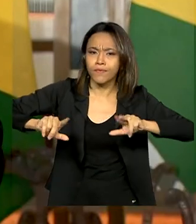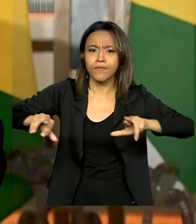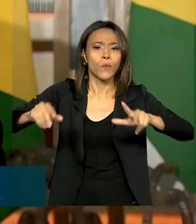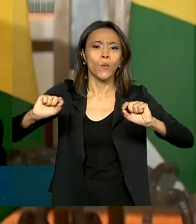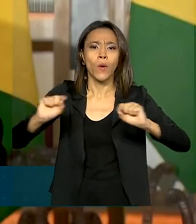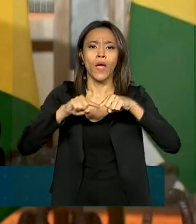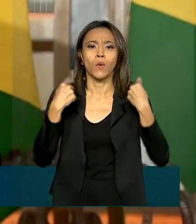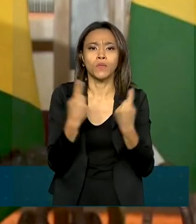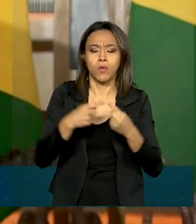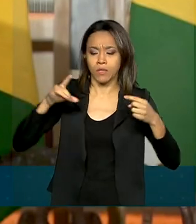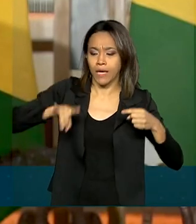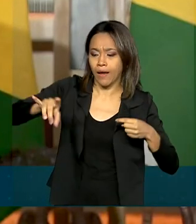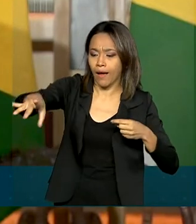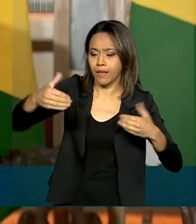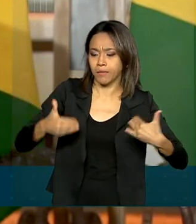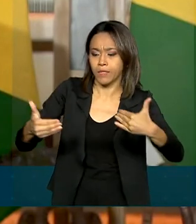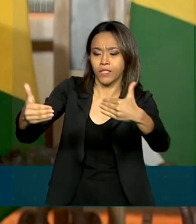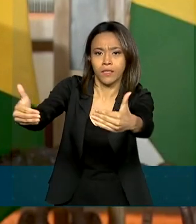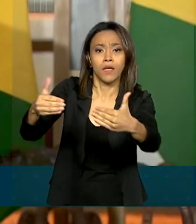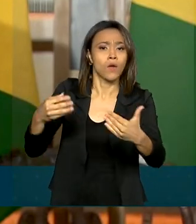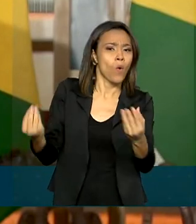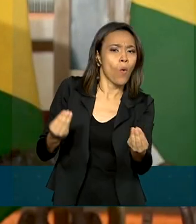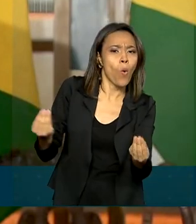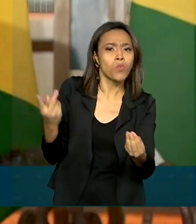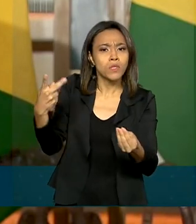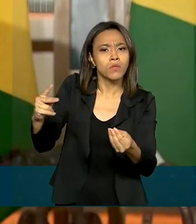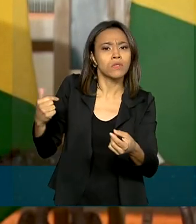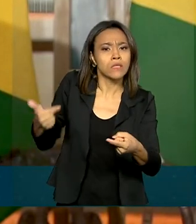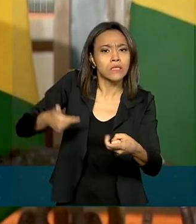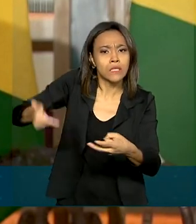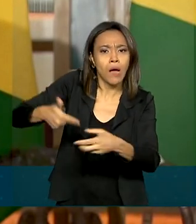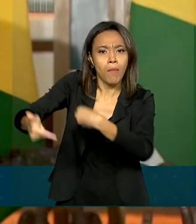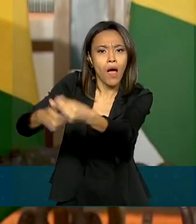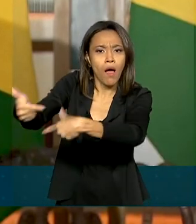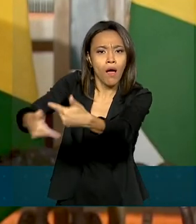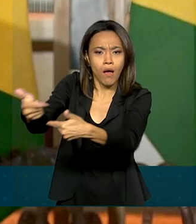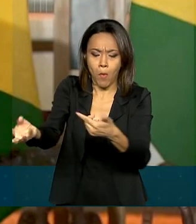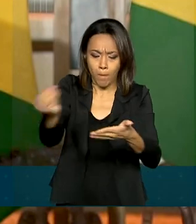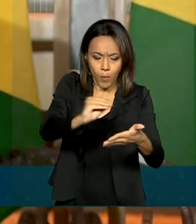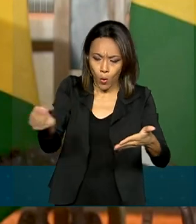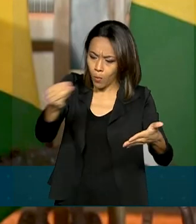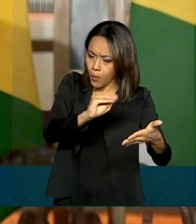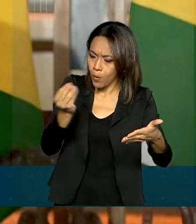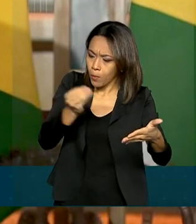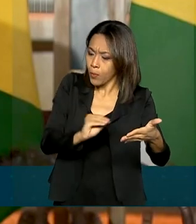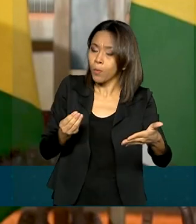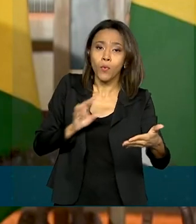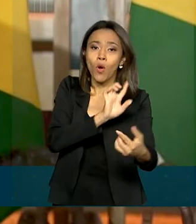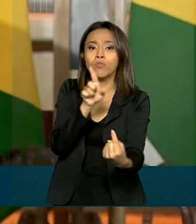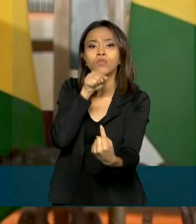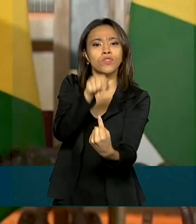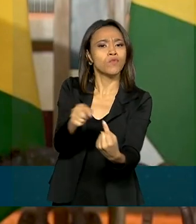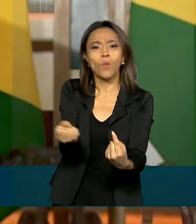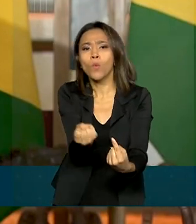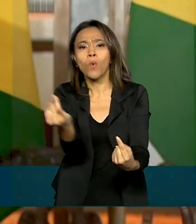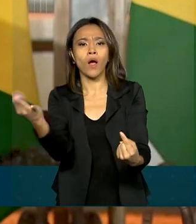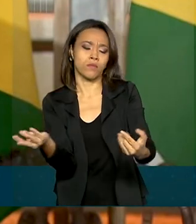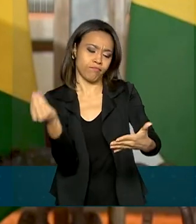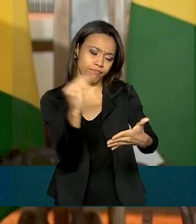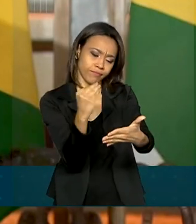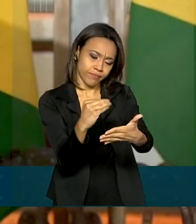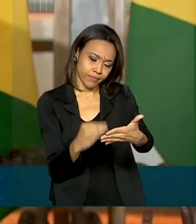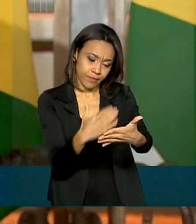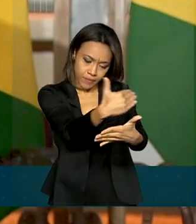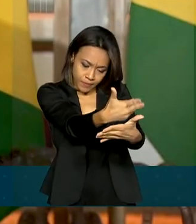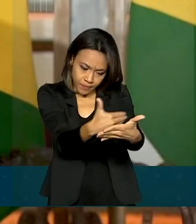a cada uma das ações prioritárias para que sejam definidas as metas e, a partir daí, colocadas em um